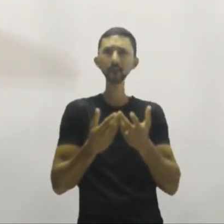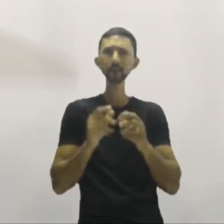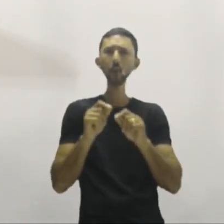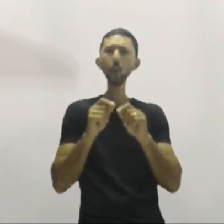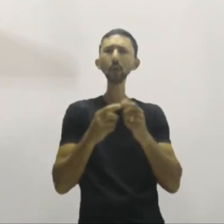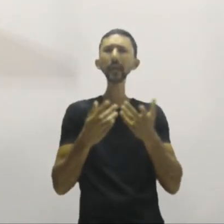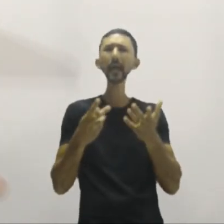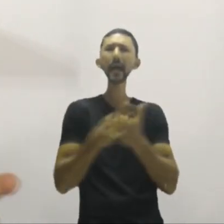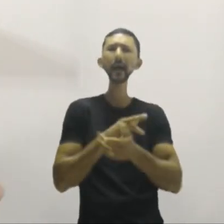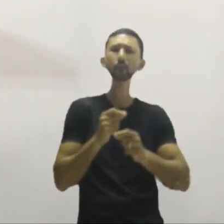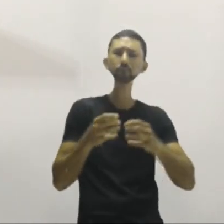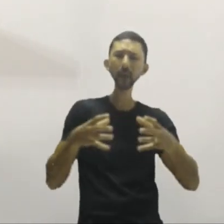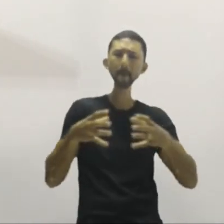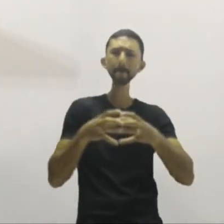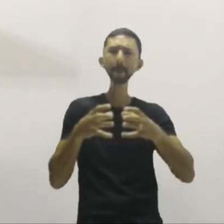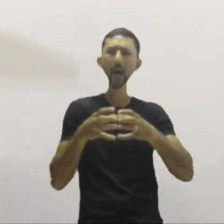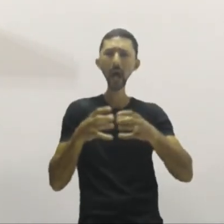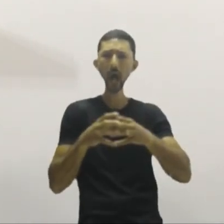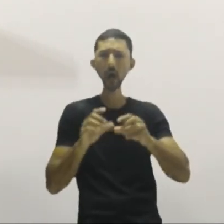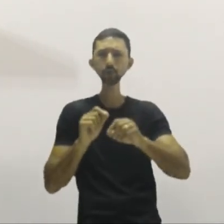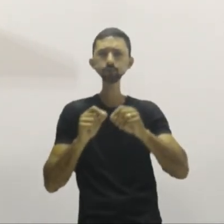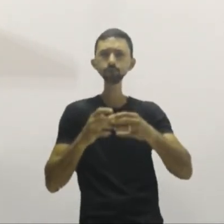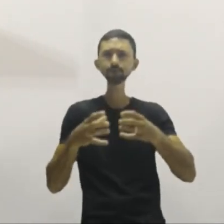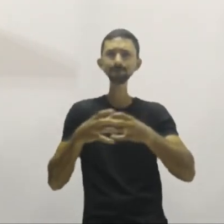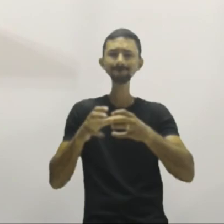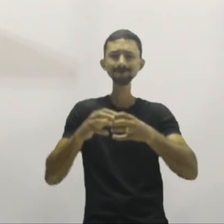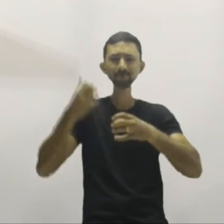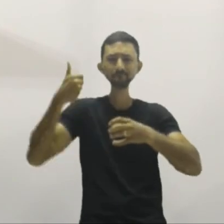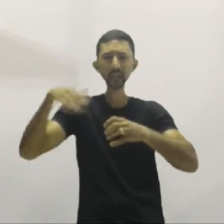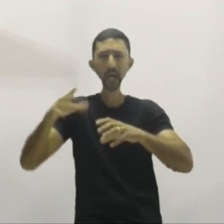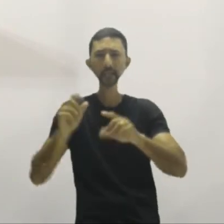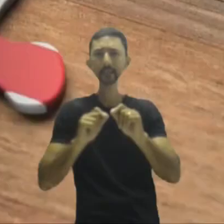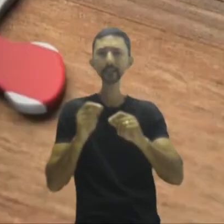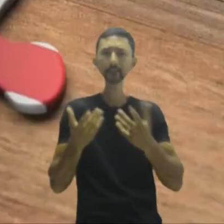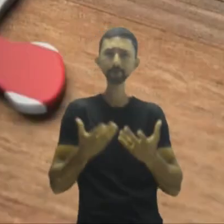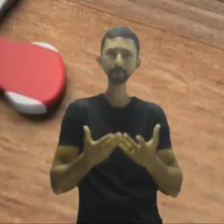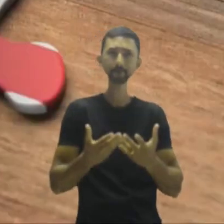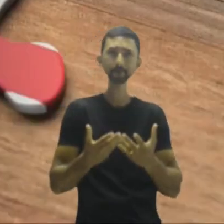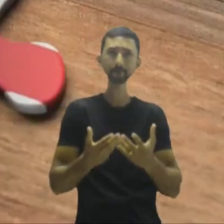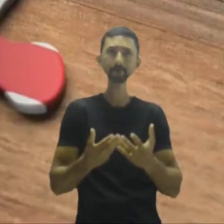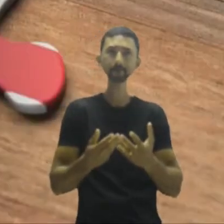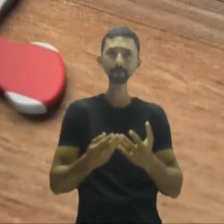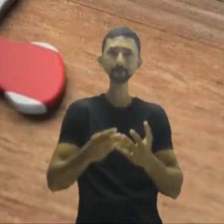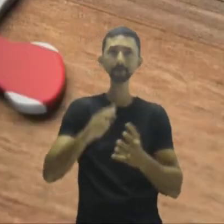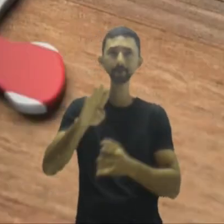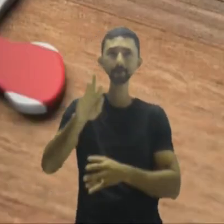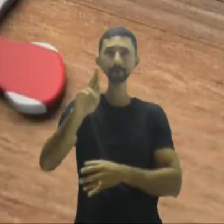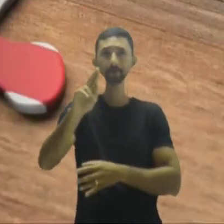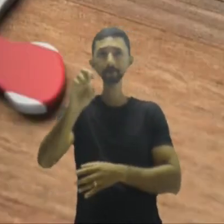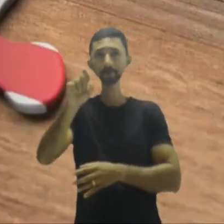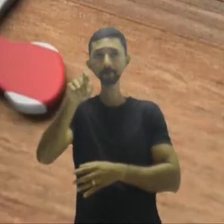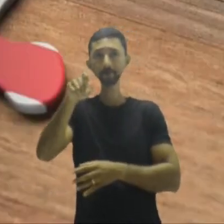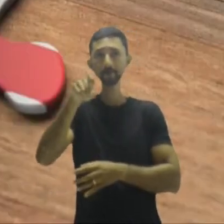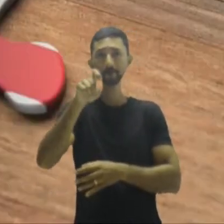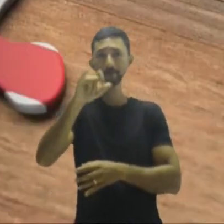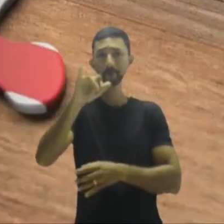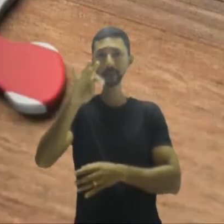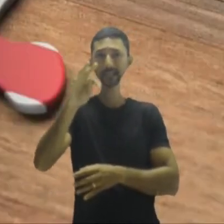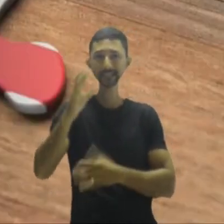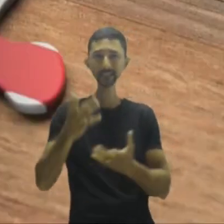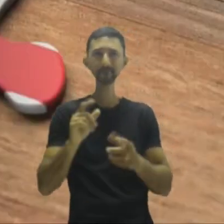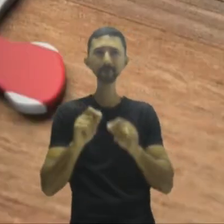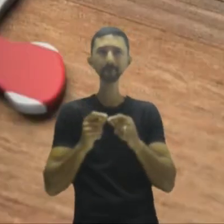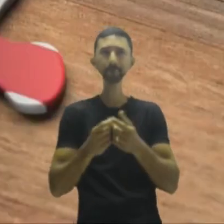Brexit? É a união de britânicos e saída. No ano de 2016, ou saída dos